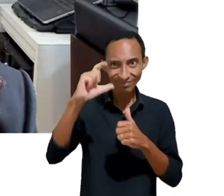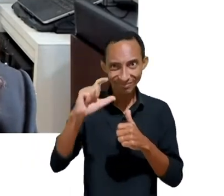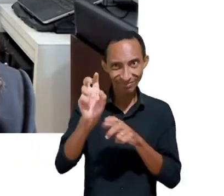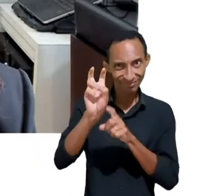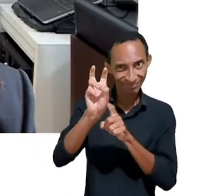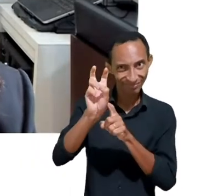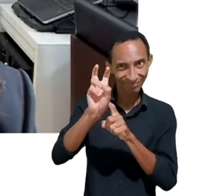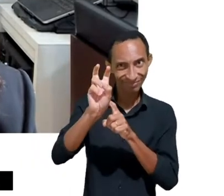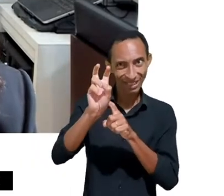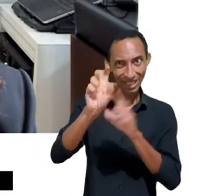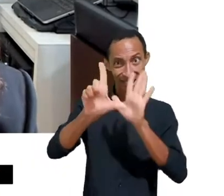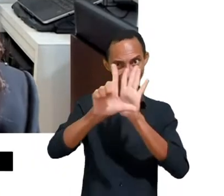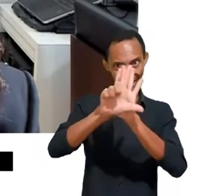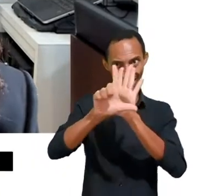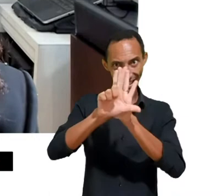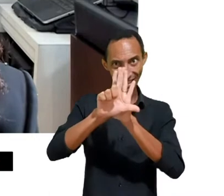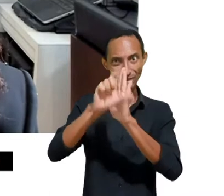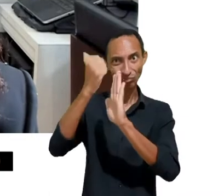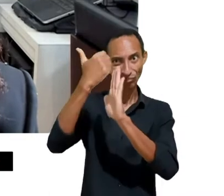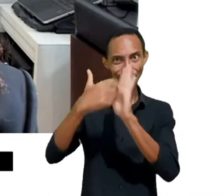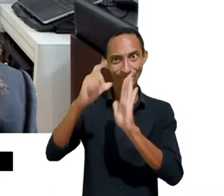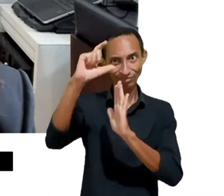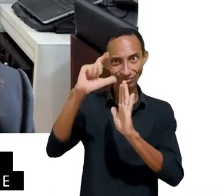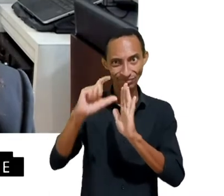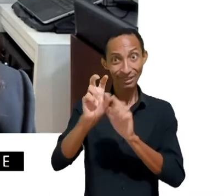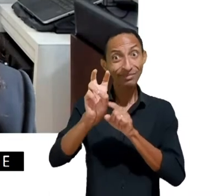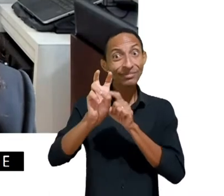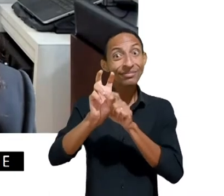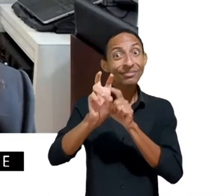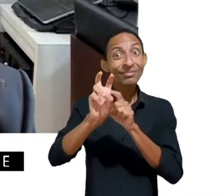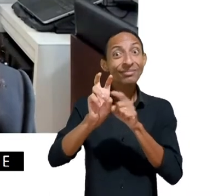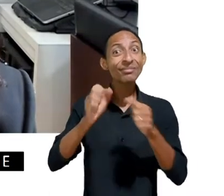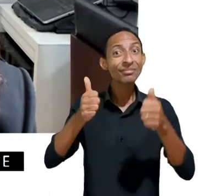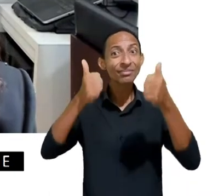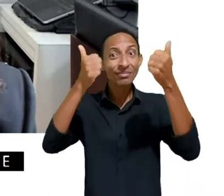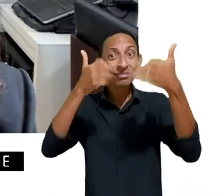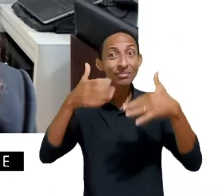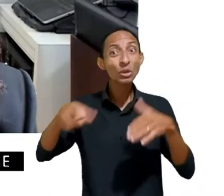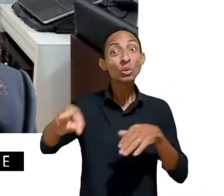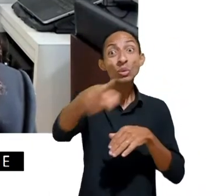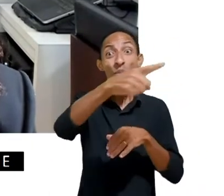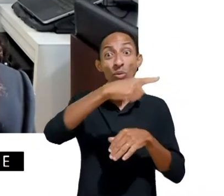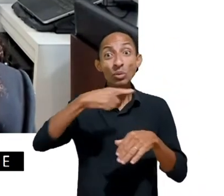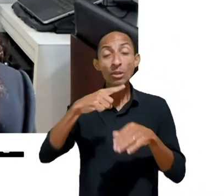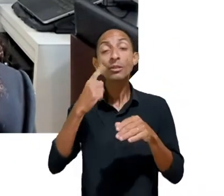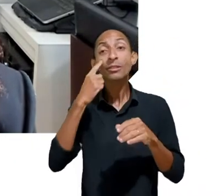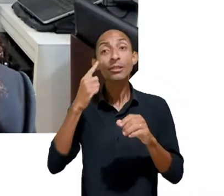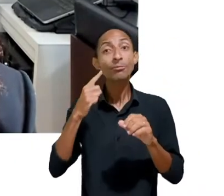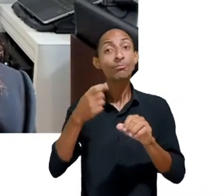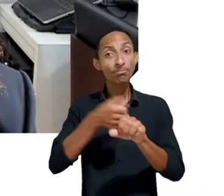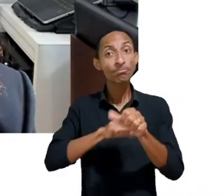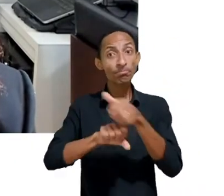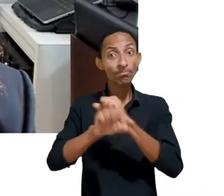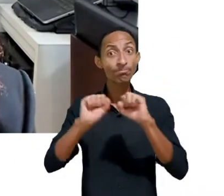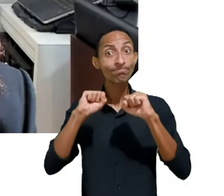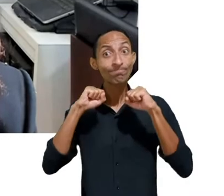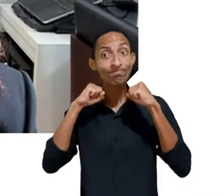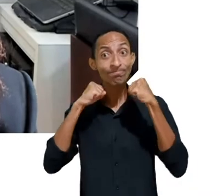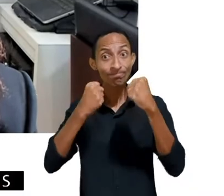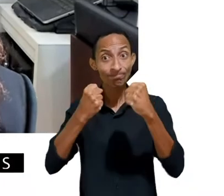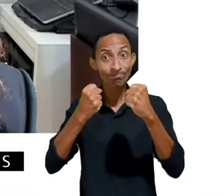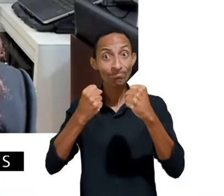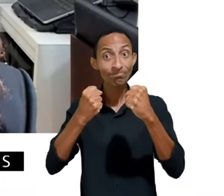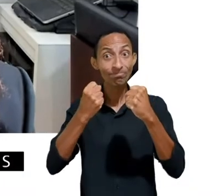a gente vê que o controlador precisa fazer todos os esforços possíveis para garantir que o consentimento